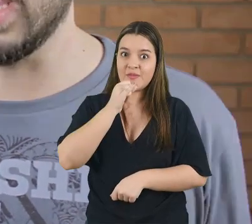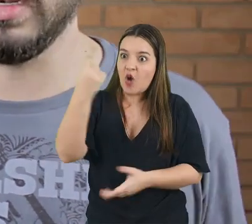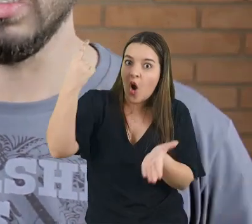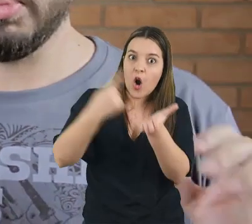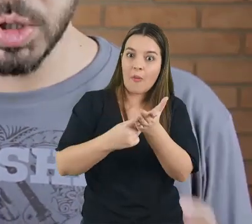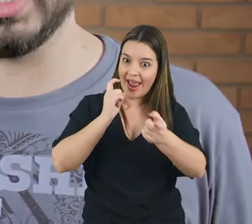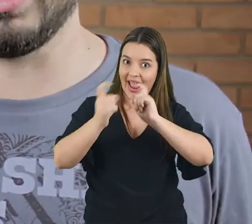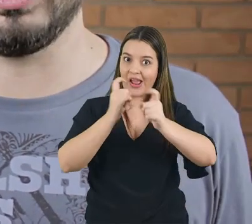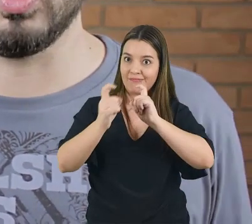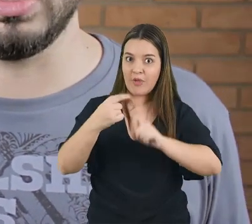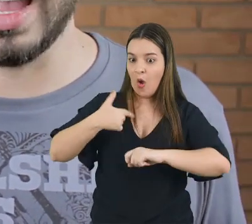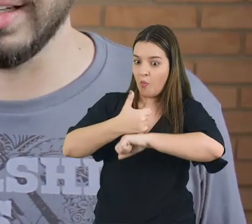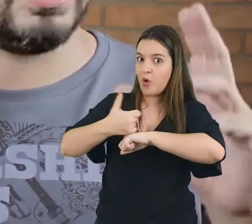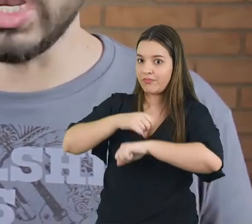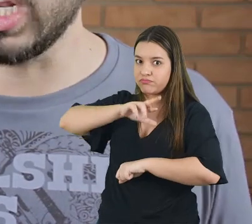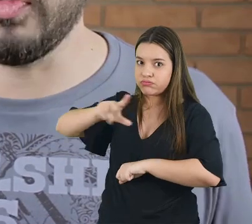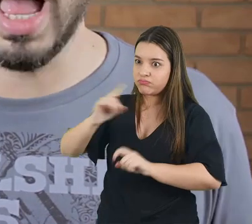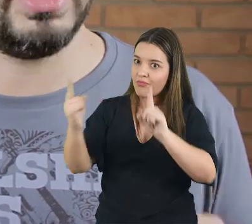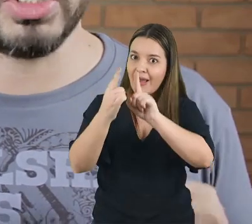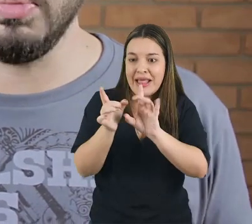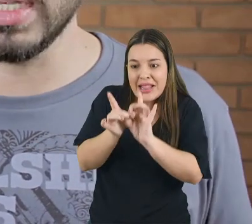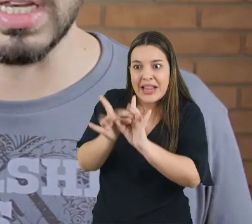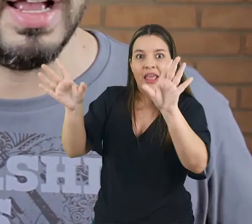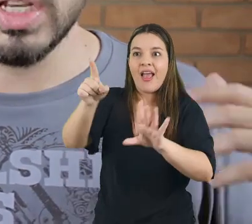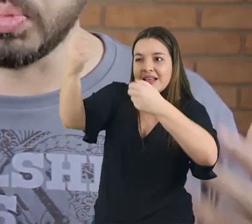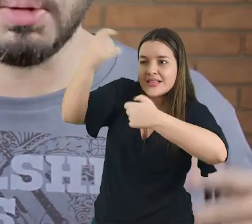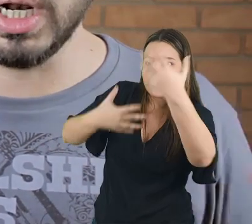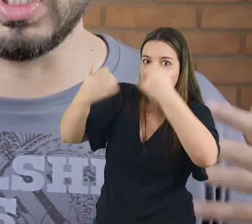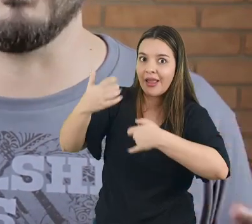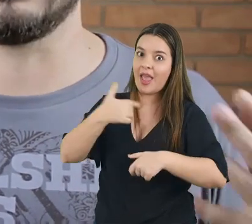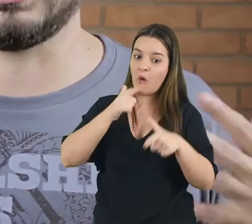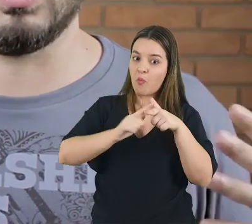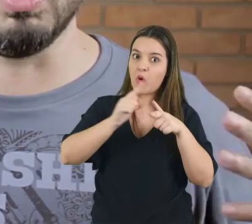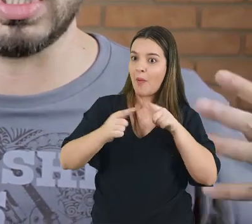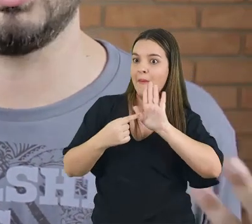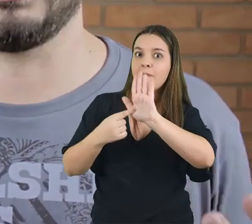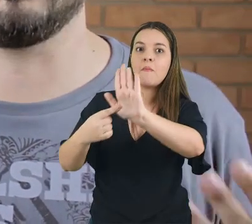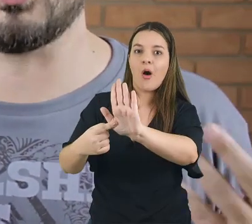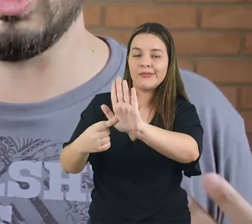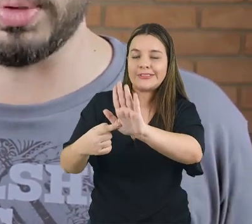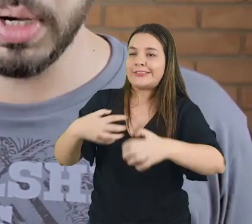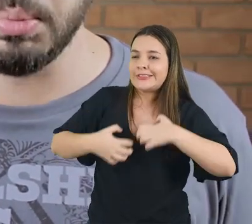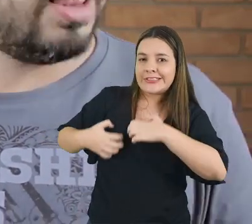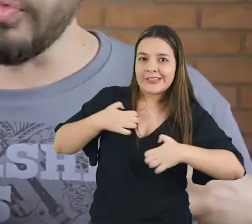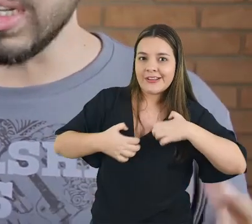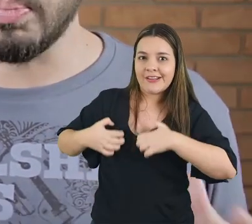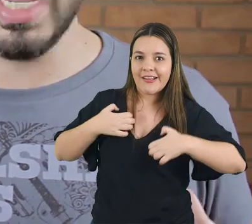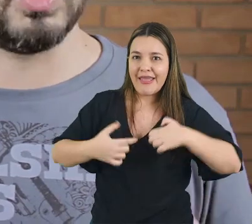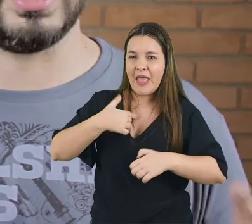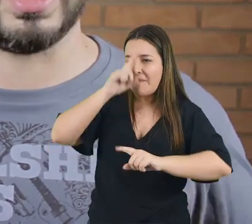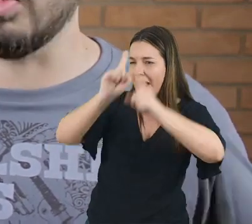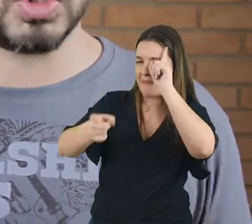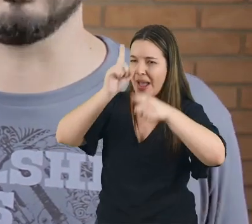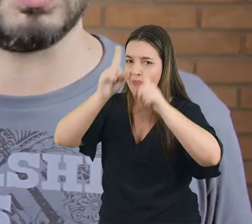que não é designer, participar de uma reunião com um designer, deixa ele falar, deixa ele pensar, explica para ele o que você tem como sentimento de qual é o problema. Não fica